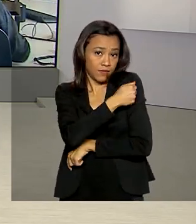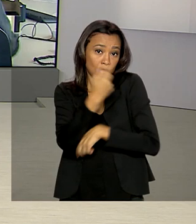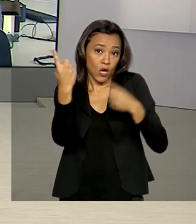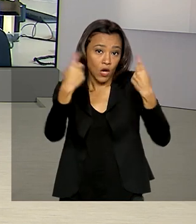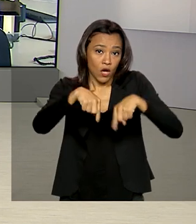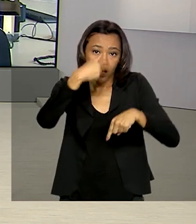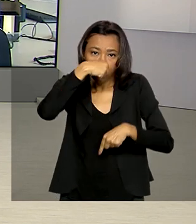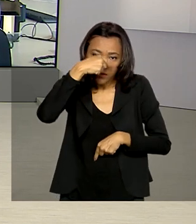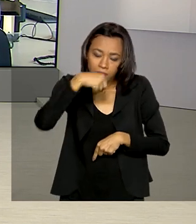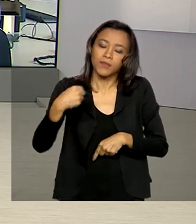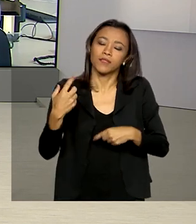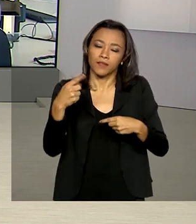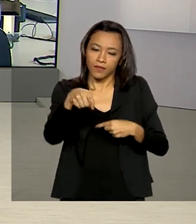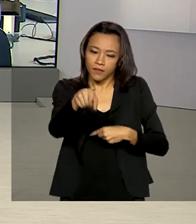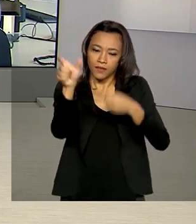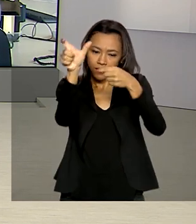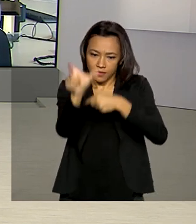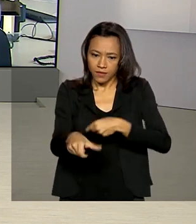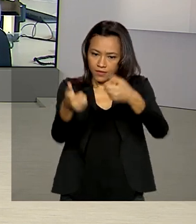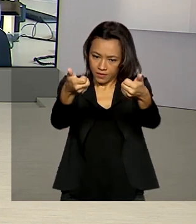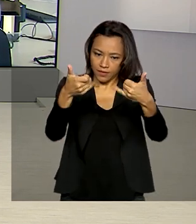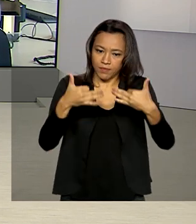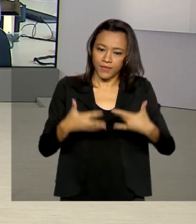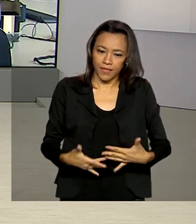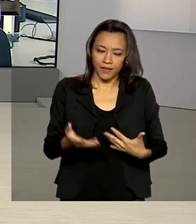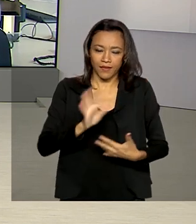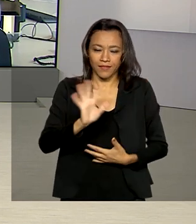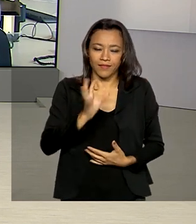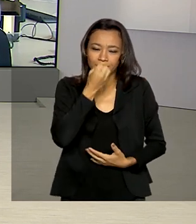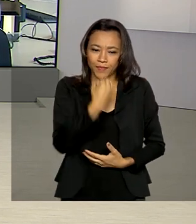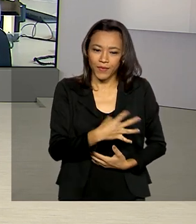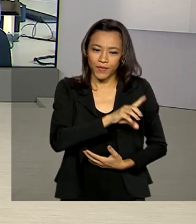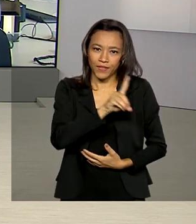Janeiro, Cláudia Boiunga conta para a gente os detalhes. Oi, Cláudia, bom dia.